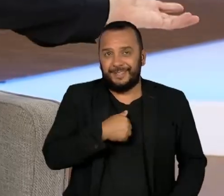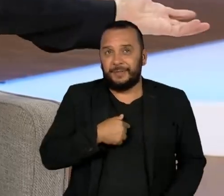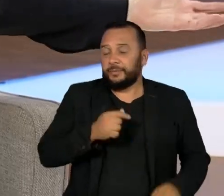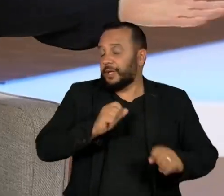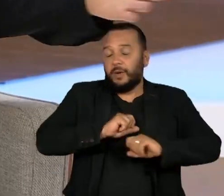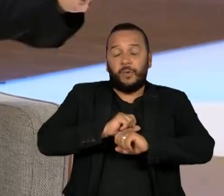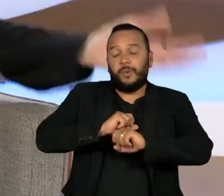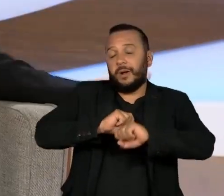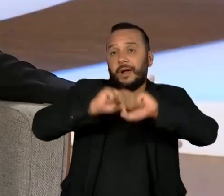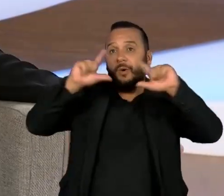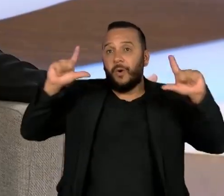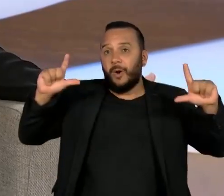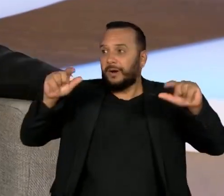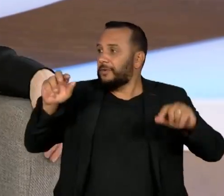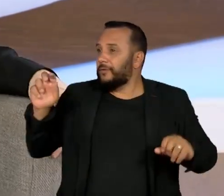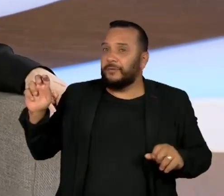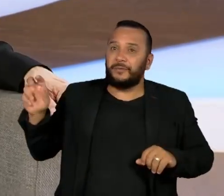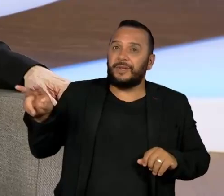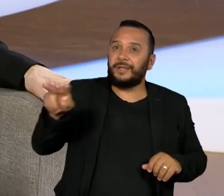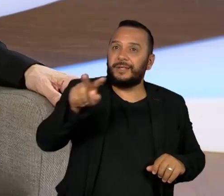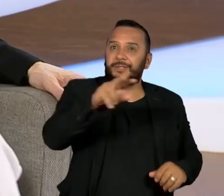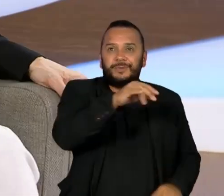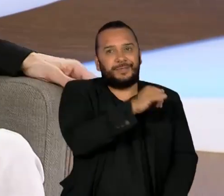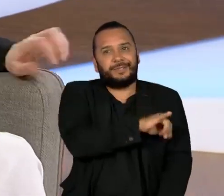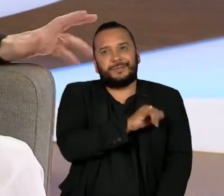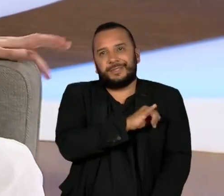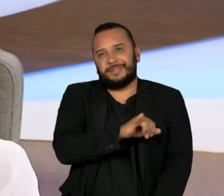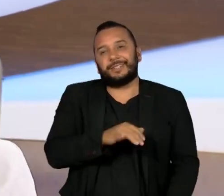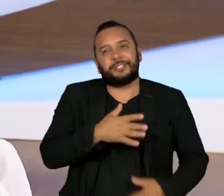e tem aquele planeta mais pessimista, sem dúvida.